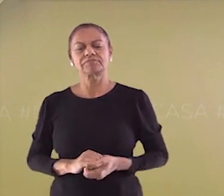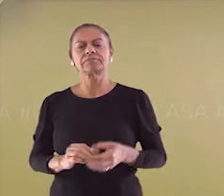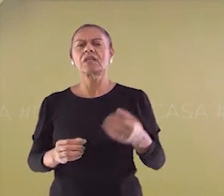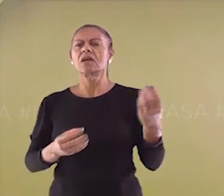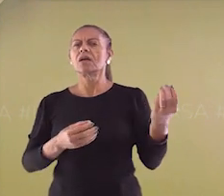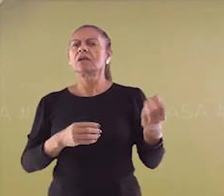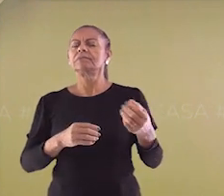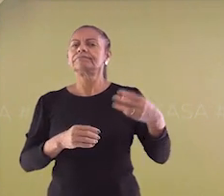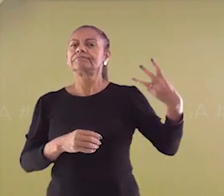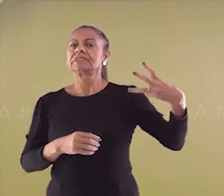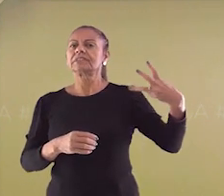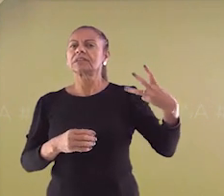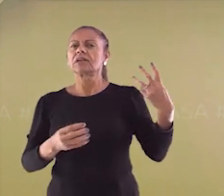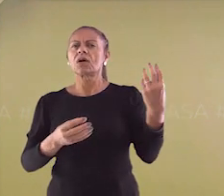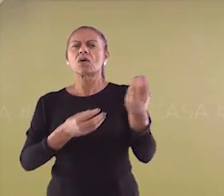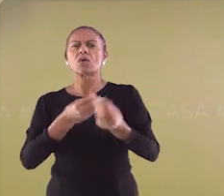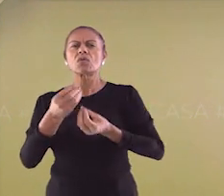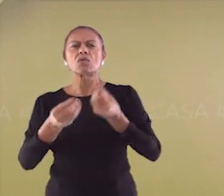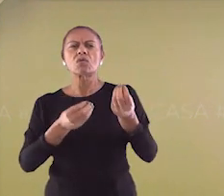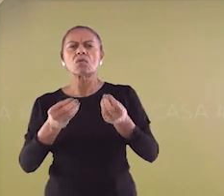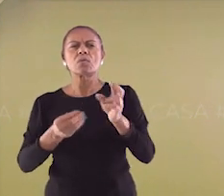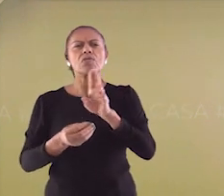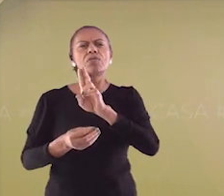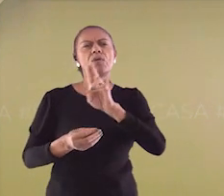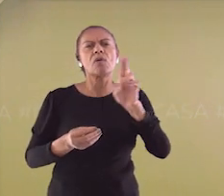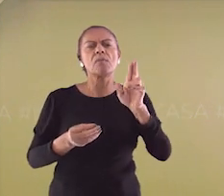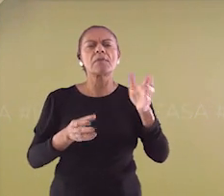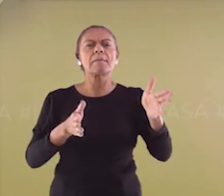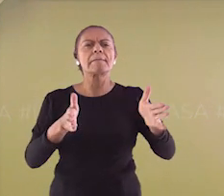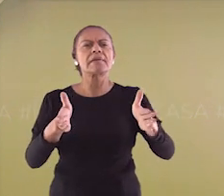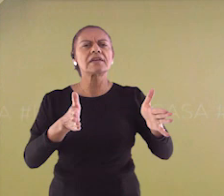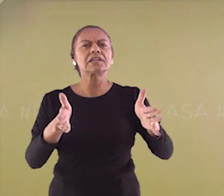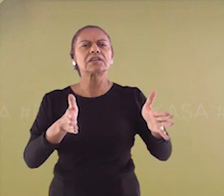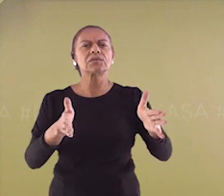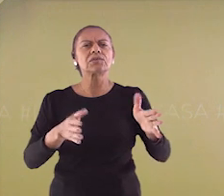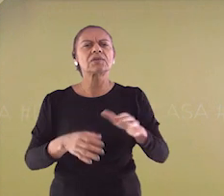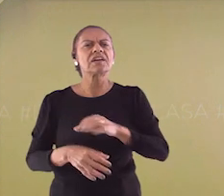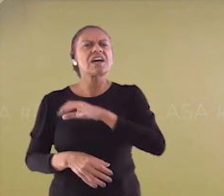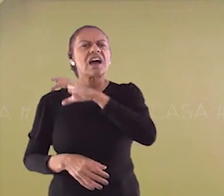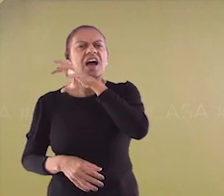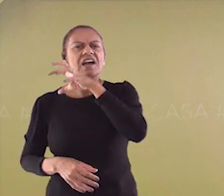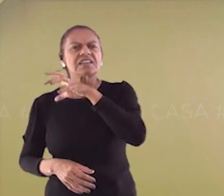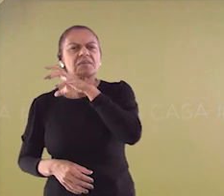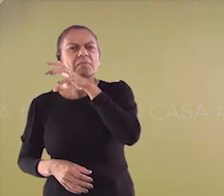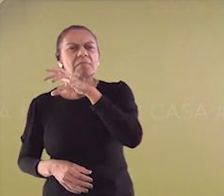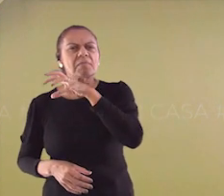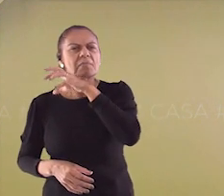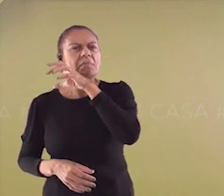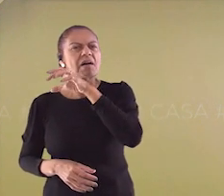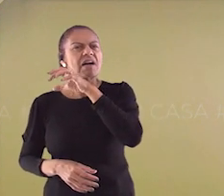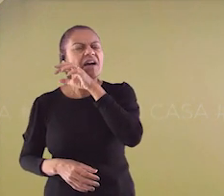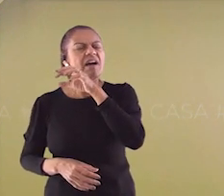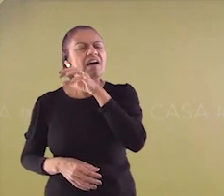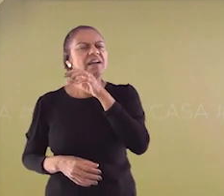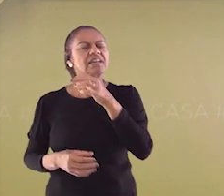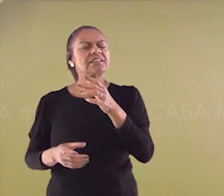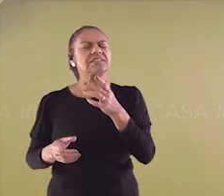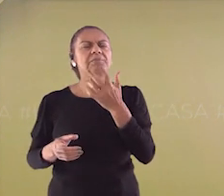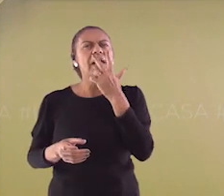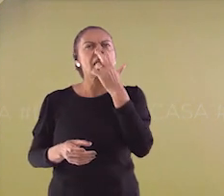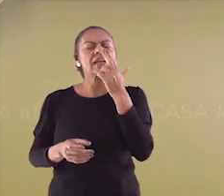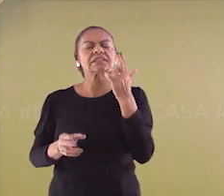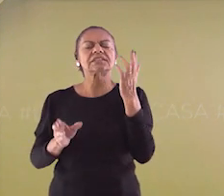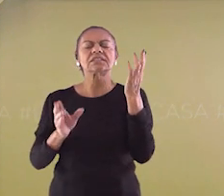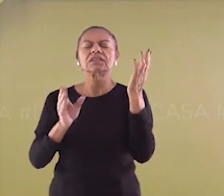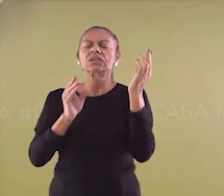Como se chama o período em que os animais, eles ficam como se estivessem inativos, mergulhados em sono profundo?